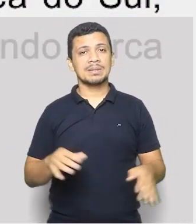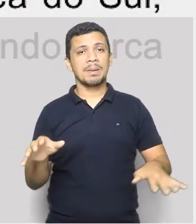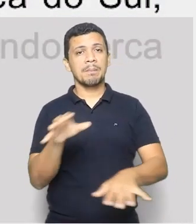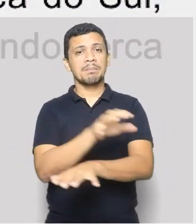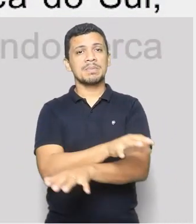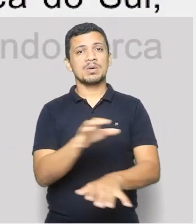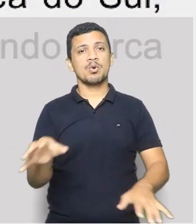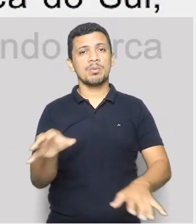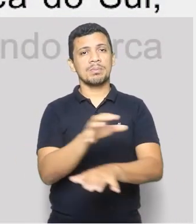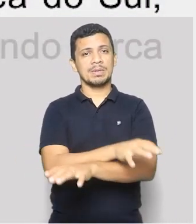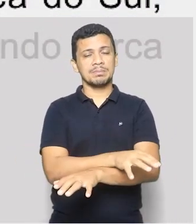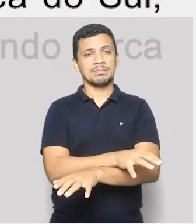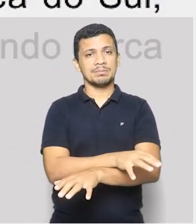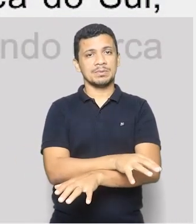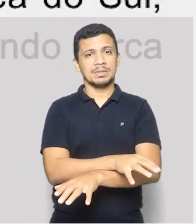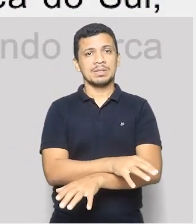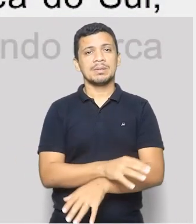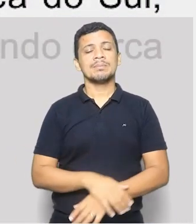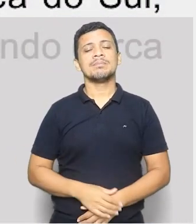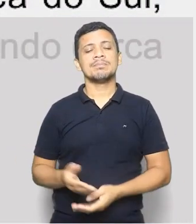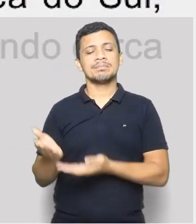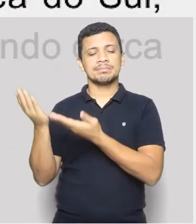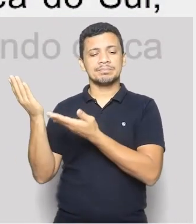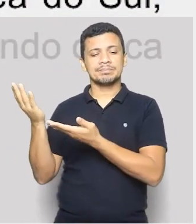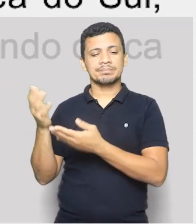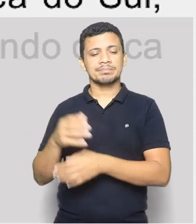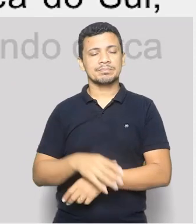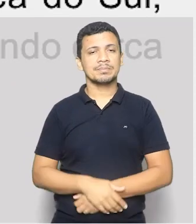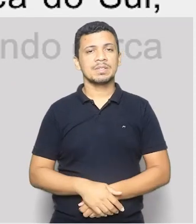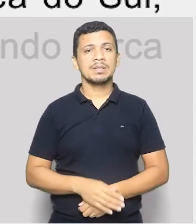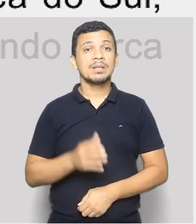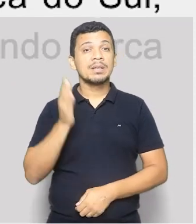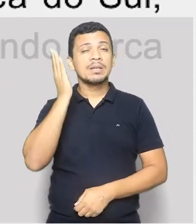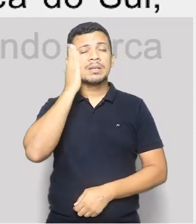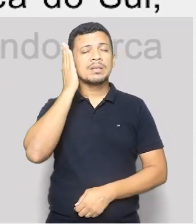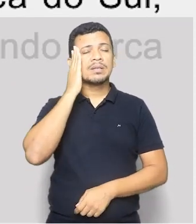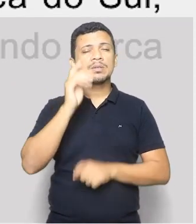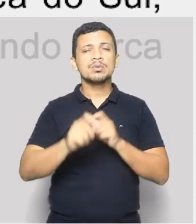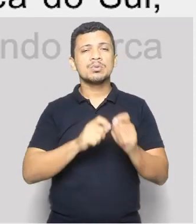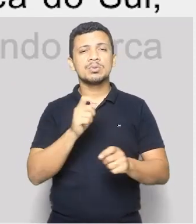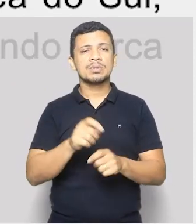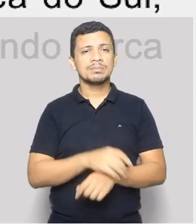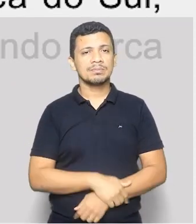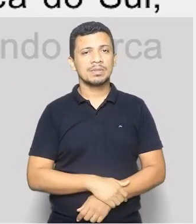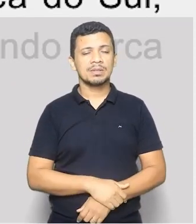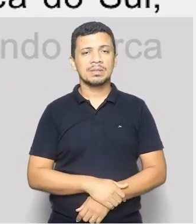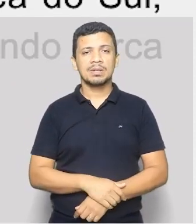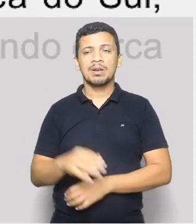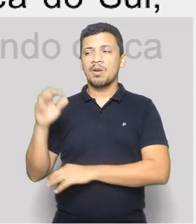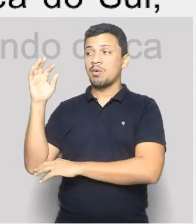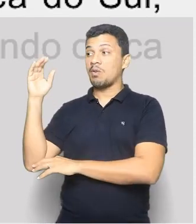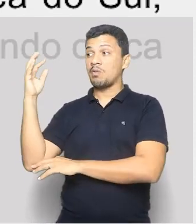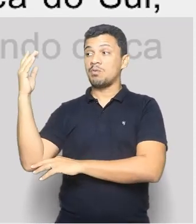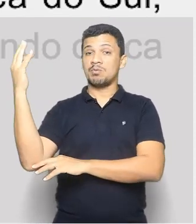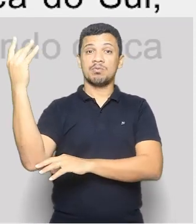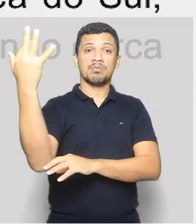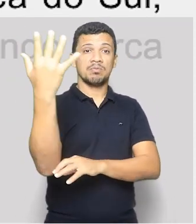caracterizam o território brasileiro. E aí é interessante, quando a gente fala da Amazônia,